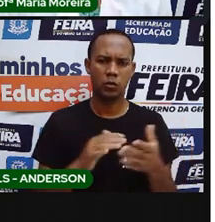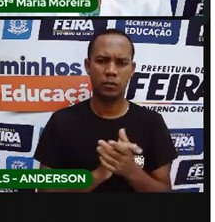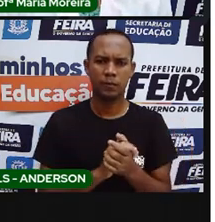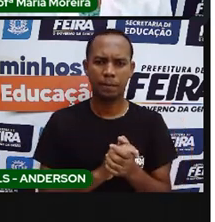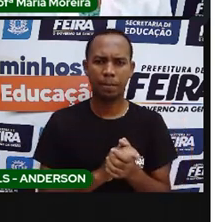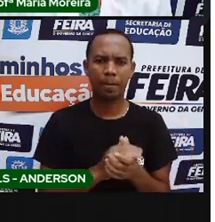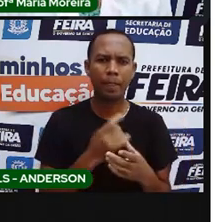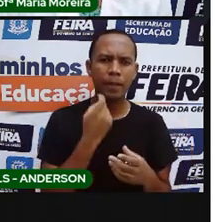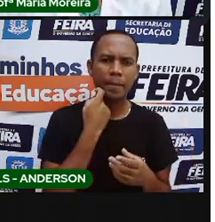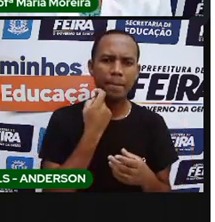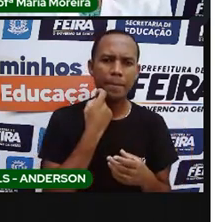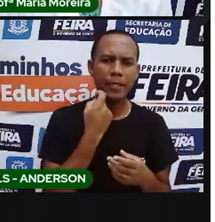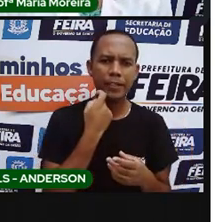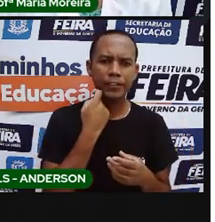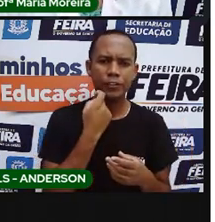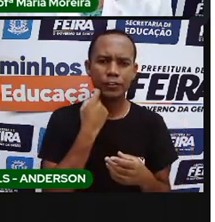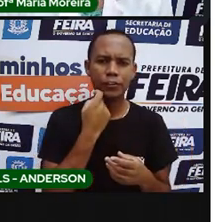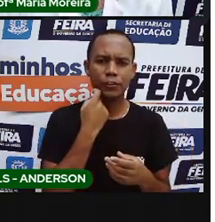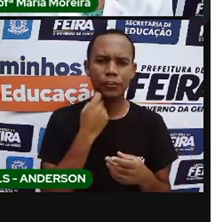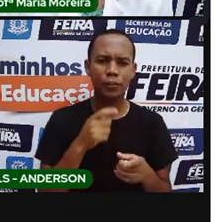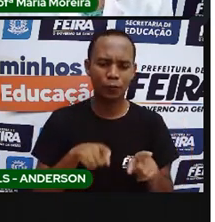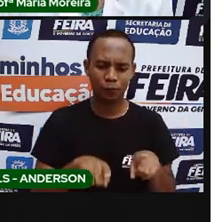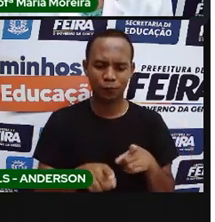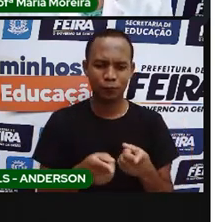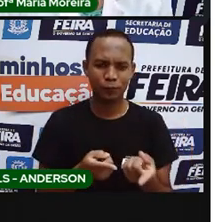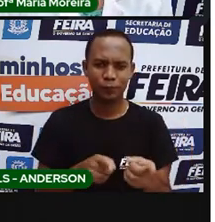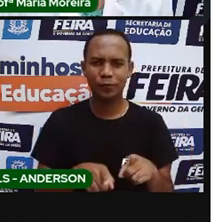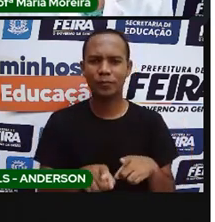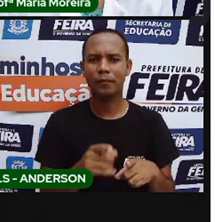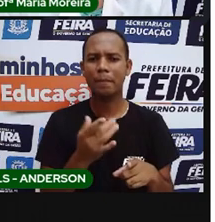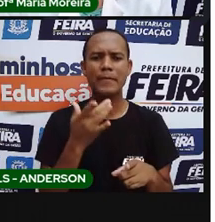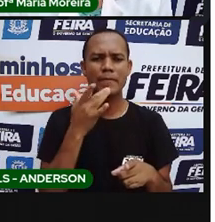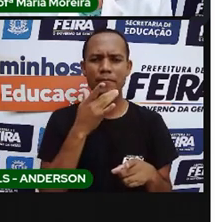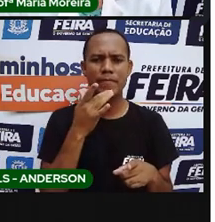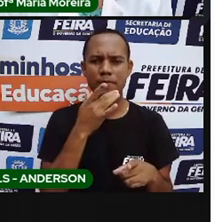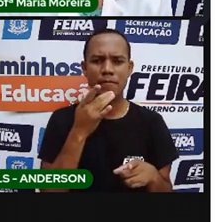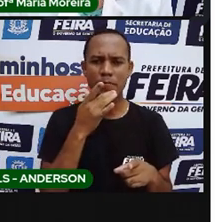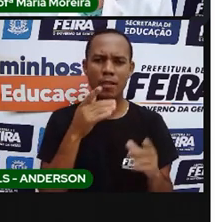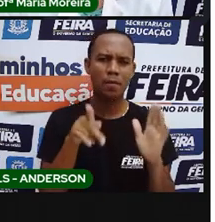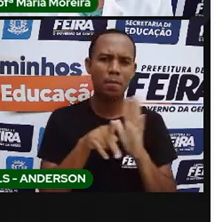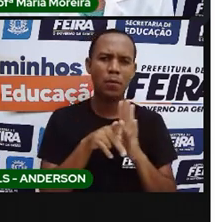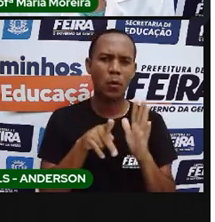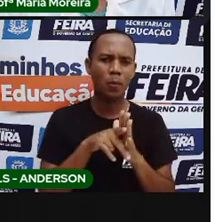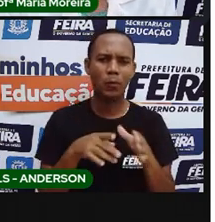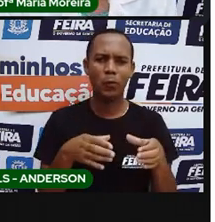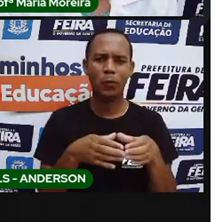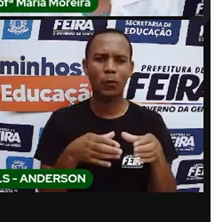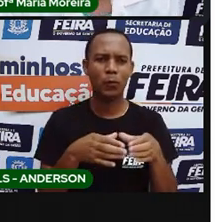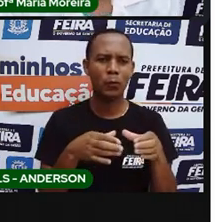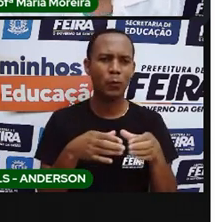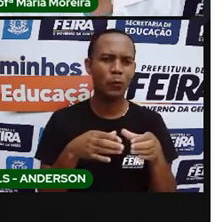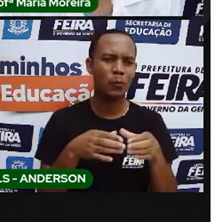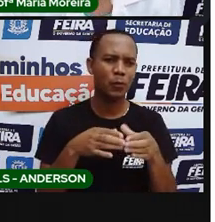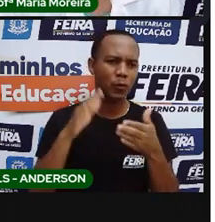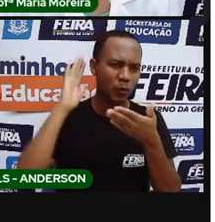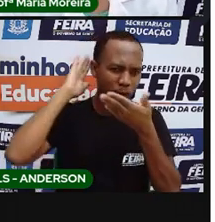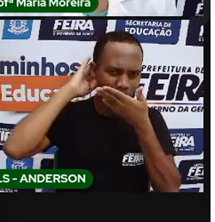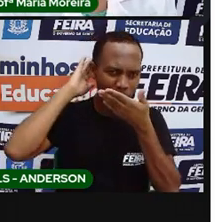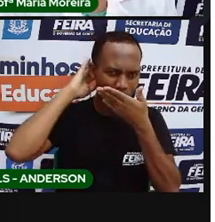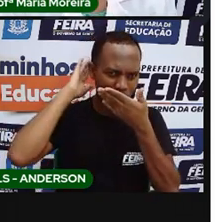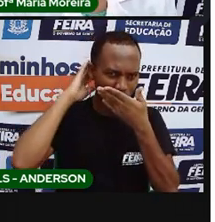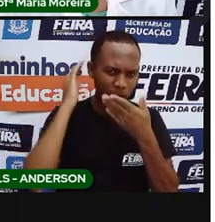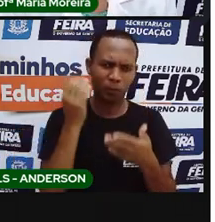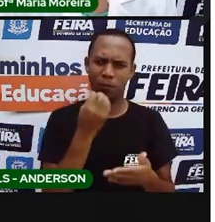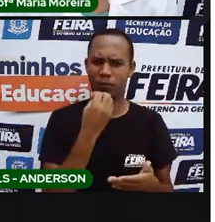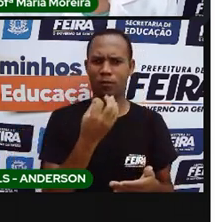Aliás, peixe assado na folha de bananeira é um alimento típico indígena, que é uma delícia. A proja fez, fica aí a